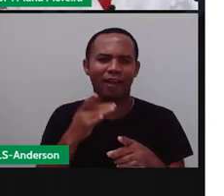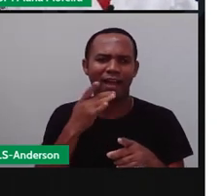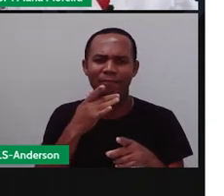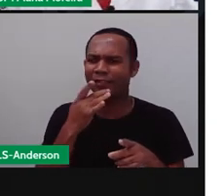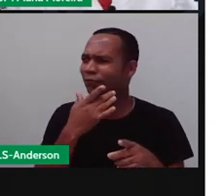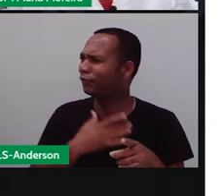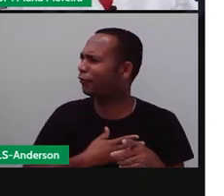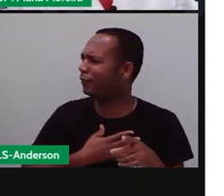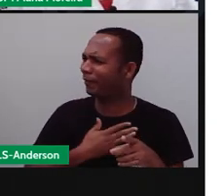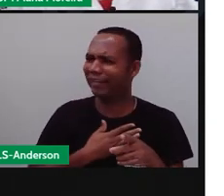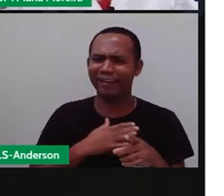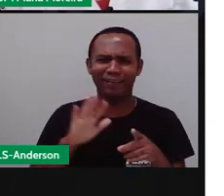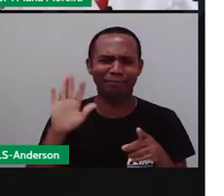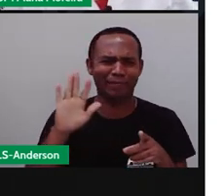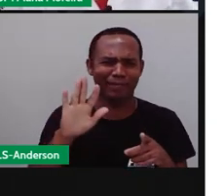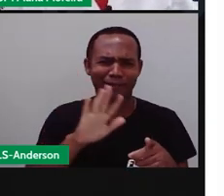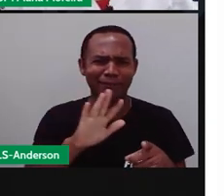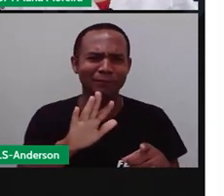Aqui a gente...